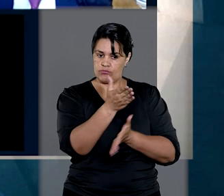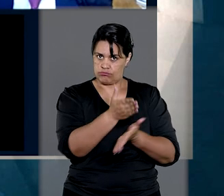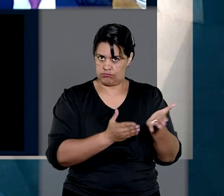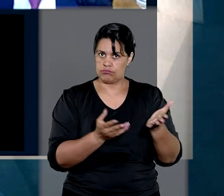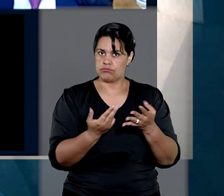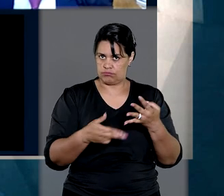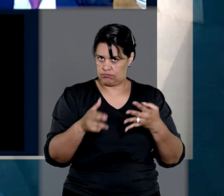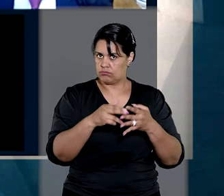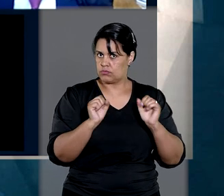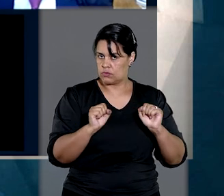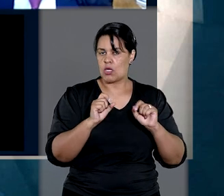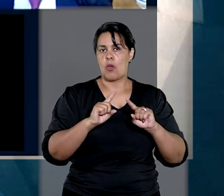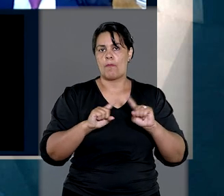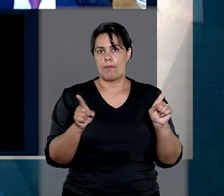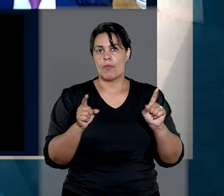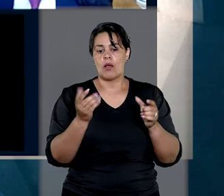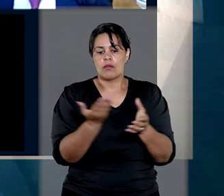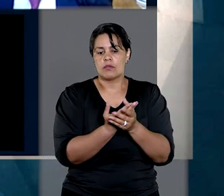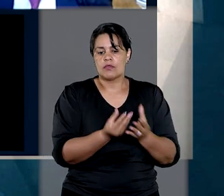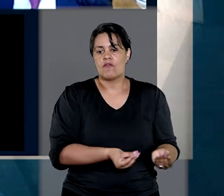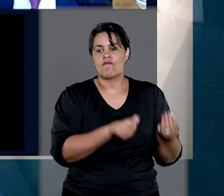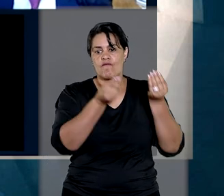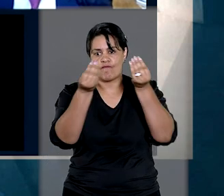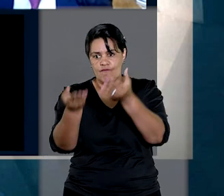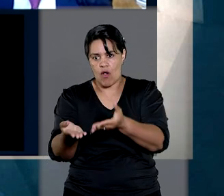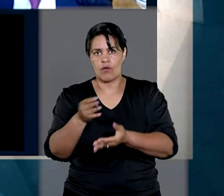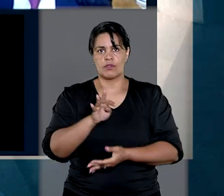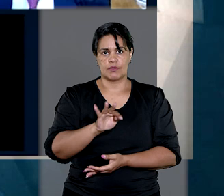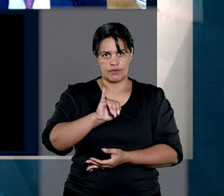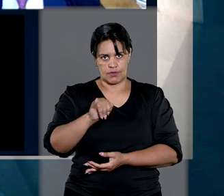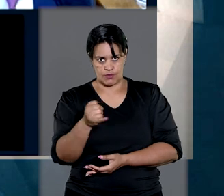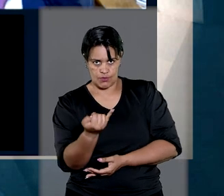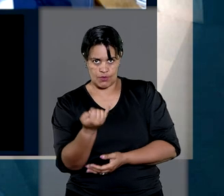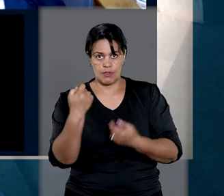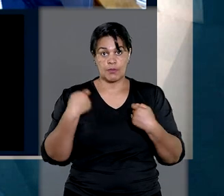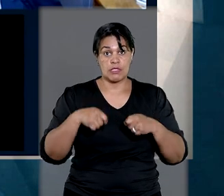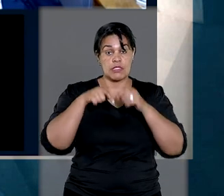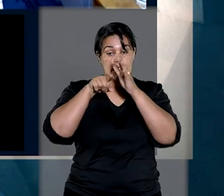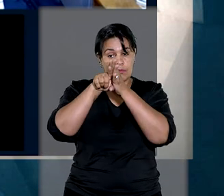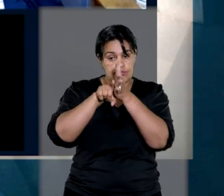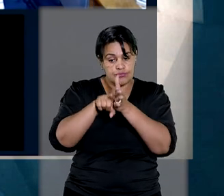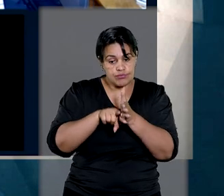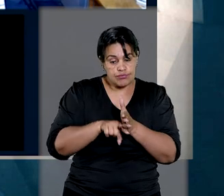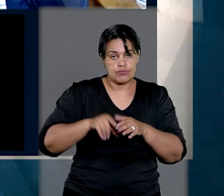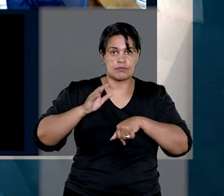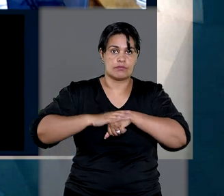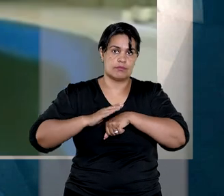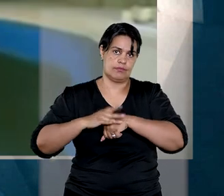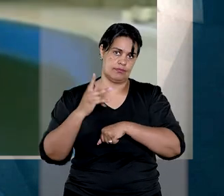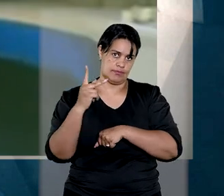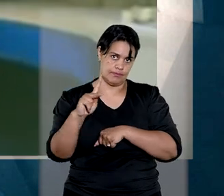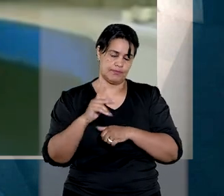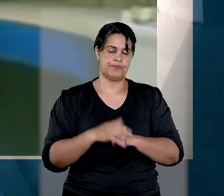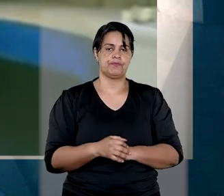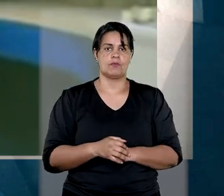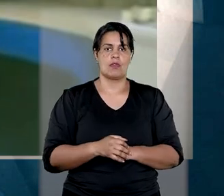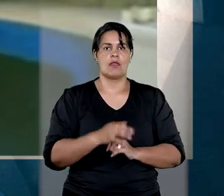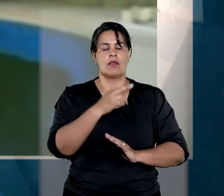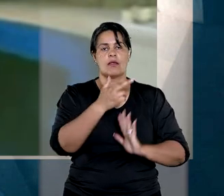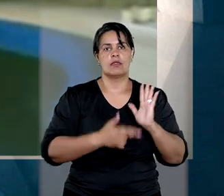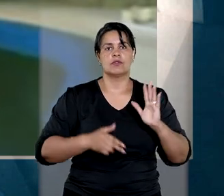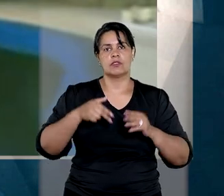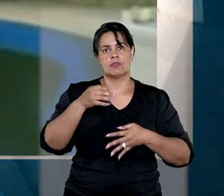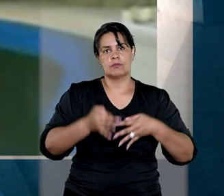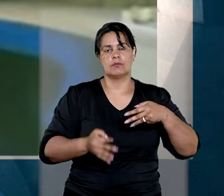especial para determinar o retorno dos autos ao TJ para que a prova pericial seja realizada. A relatora, ministra